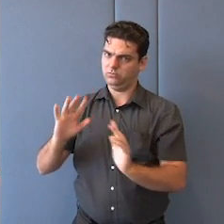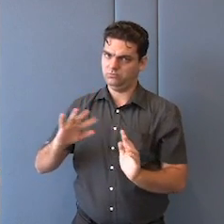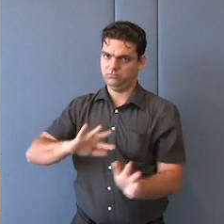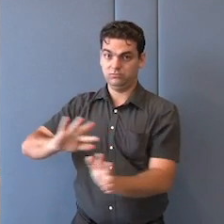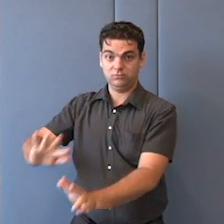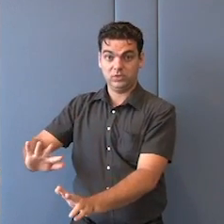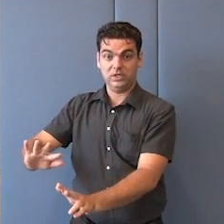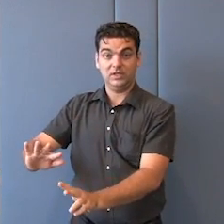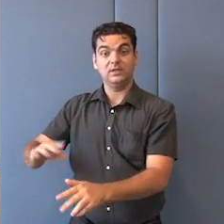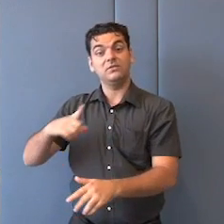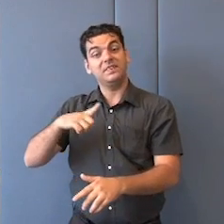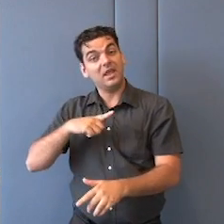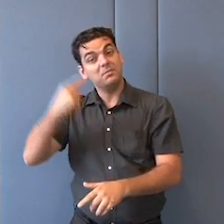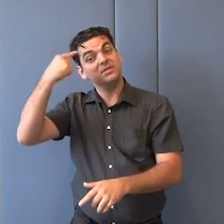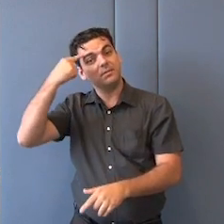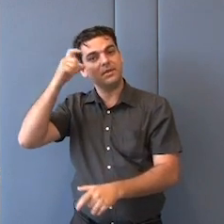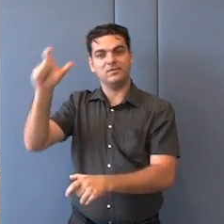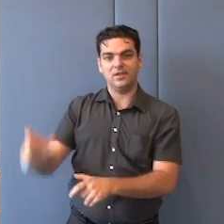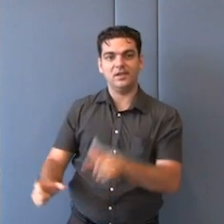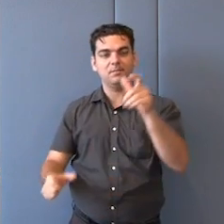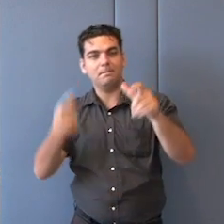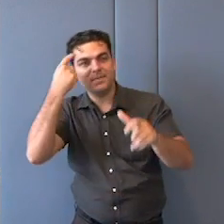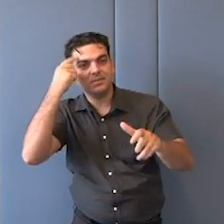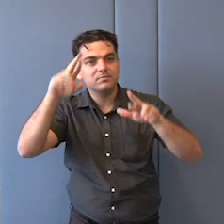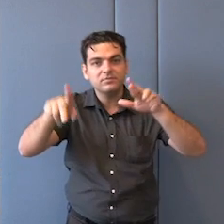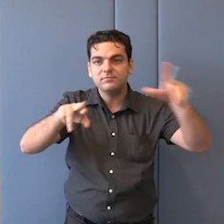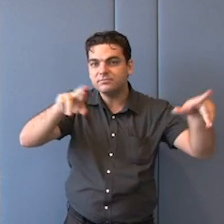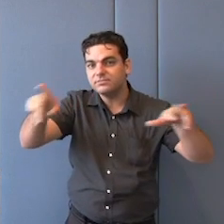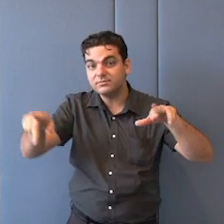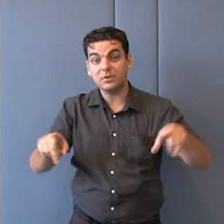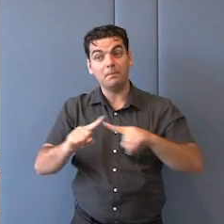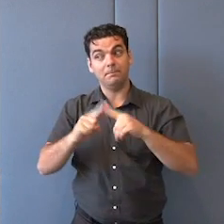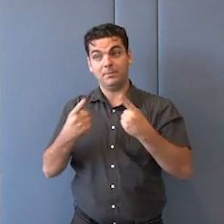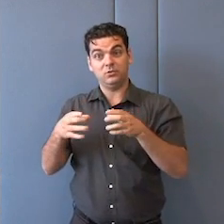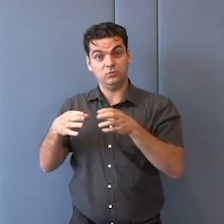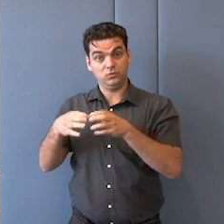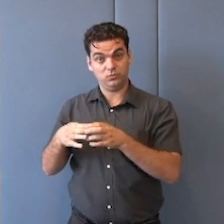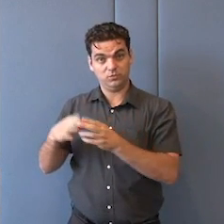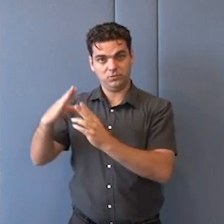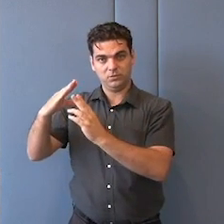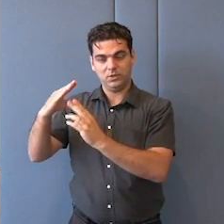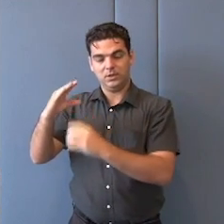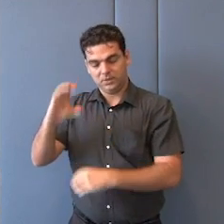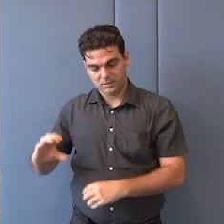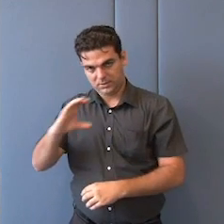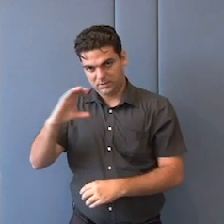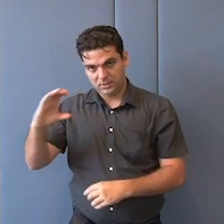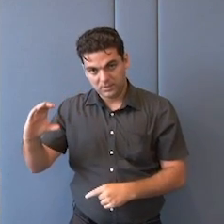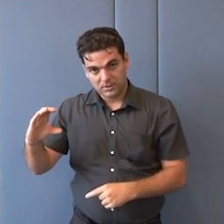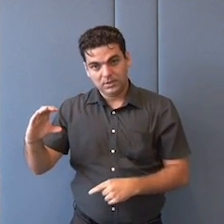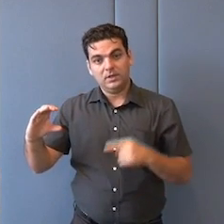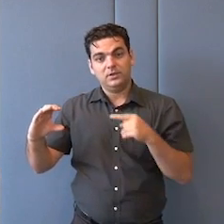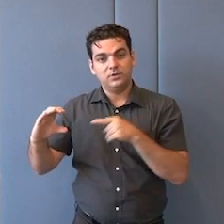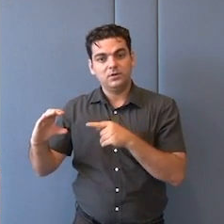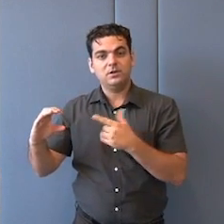Então, existe no próprio coração, no fundo dessa instituição, que é tão importante na nossa civilização, essa tensão entre o